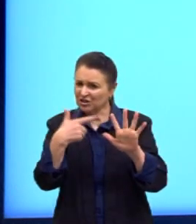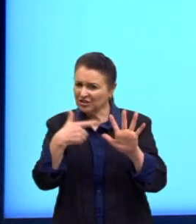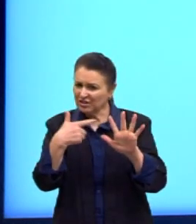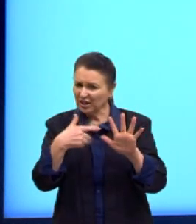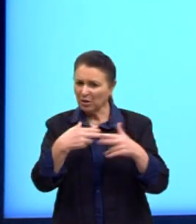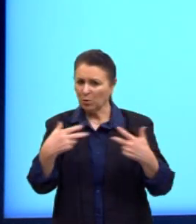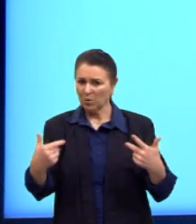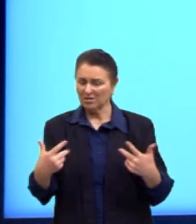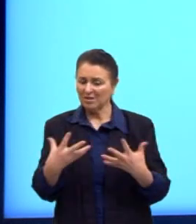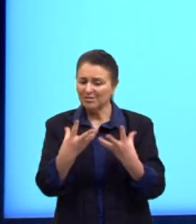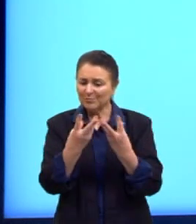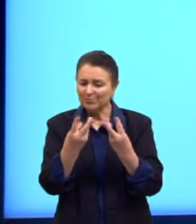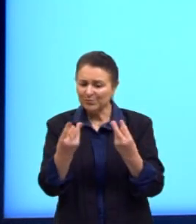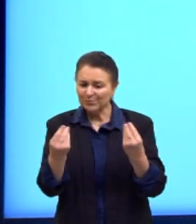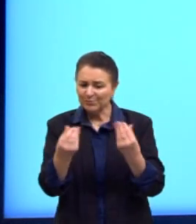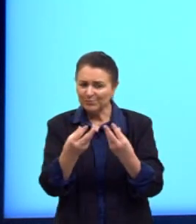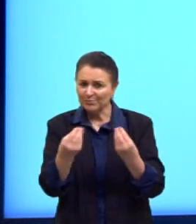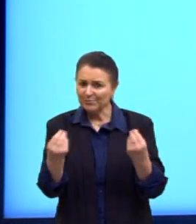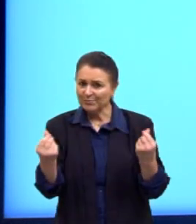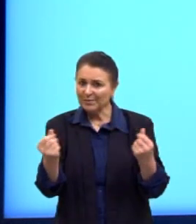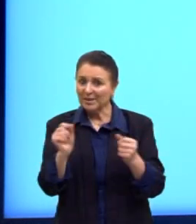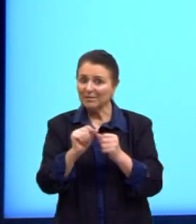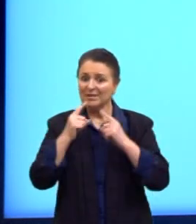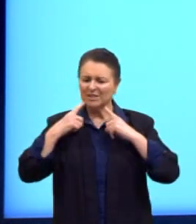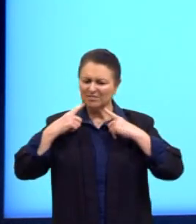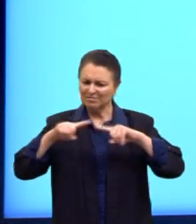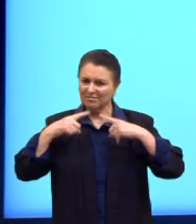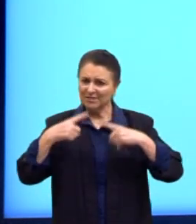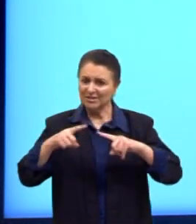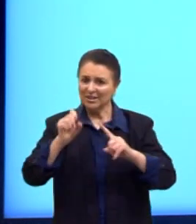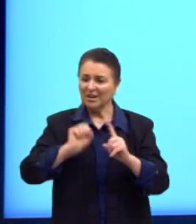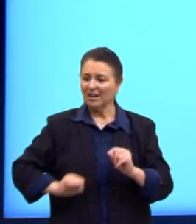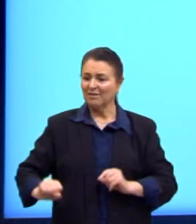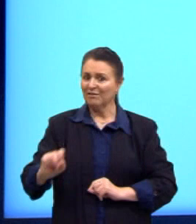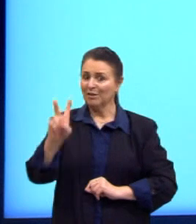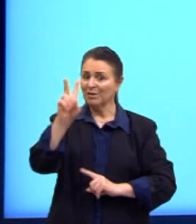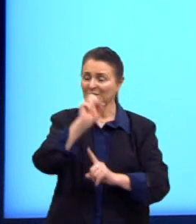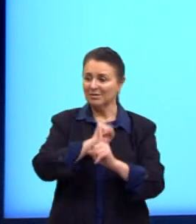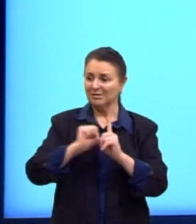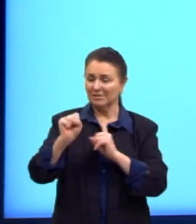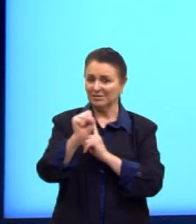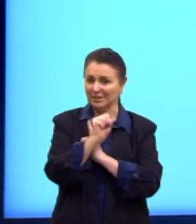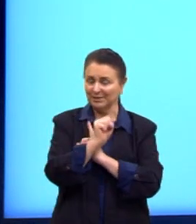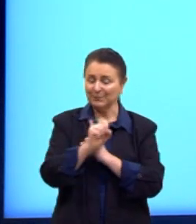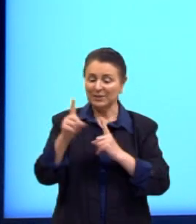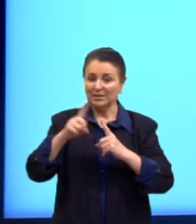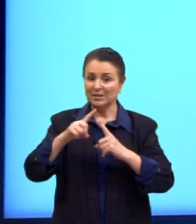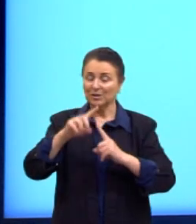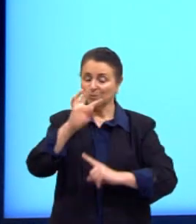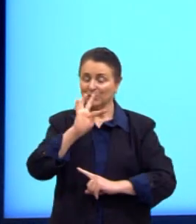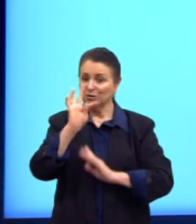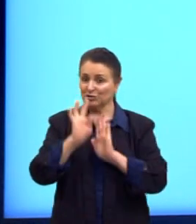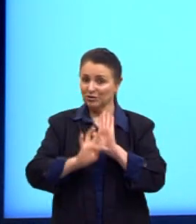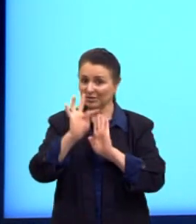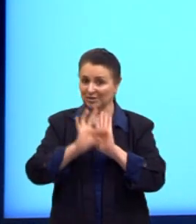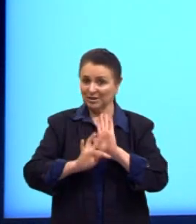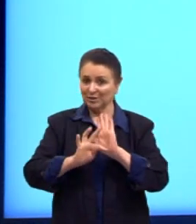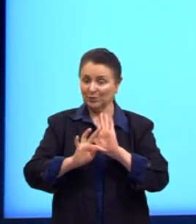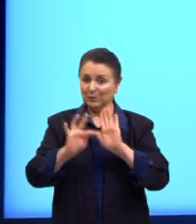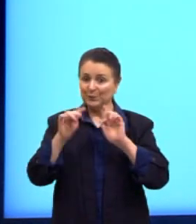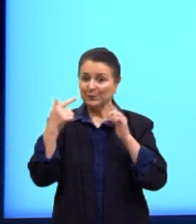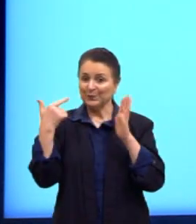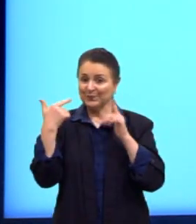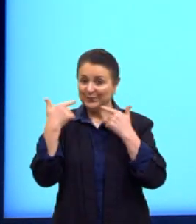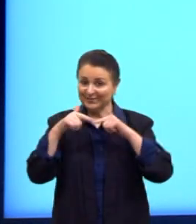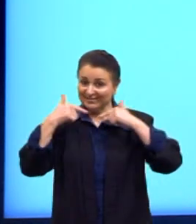fazer uma crítica a valores sociais. Esse tipo de texto humorístico é publicado com